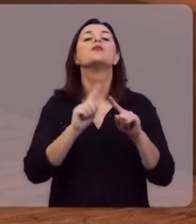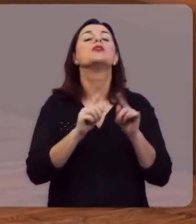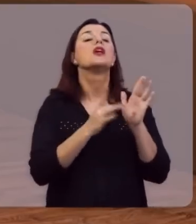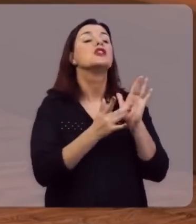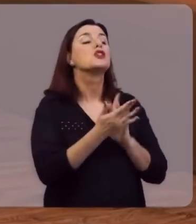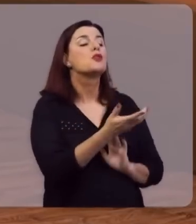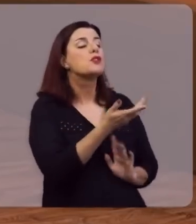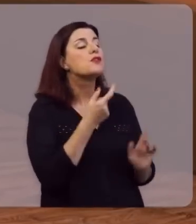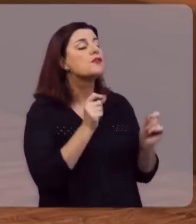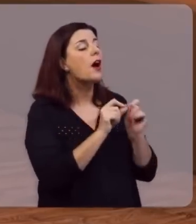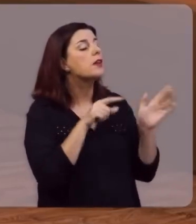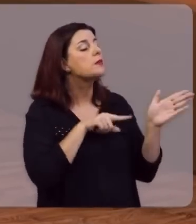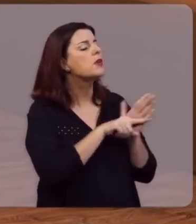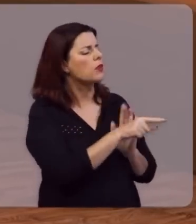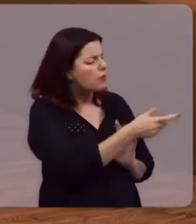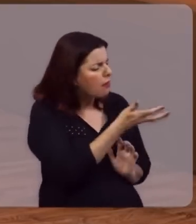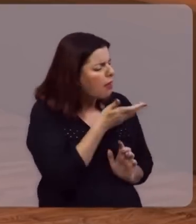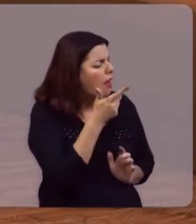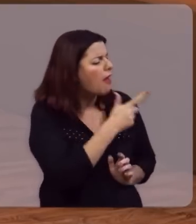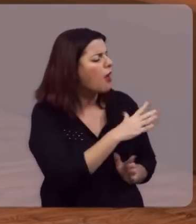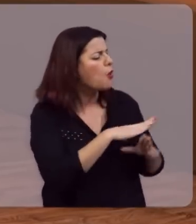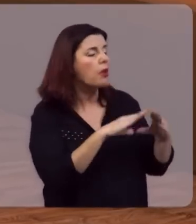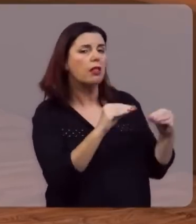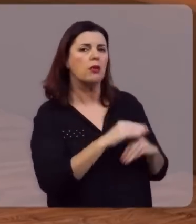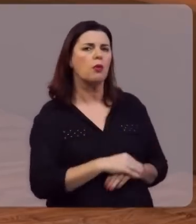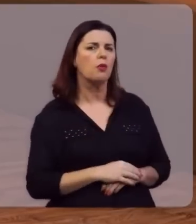Jesus faz essa pergunta? Você quer ser curado?